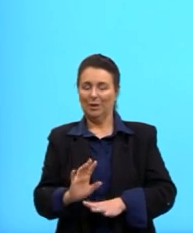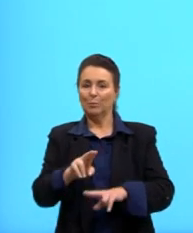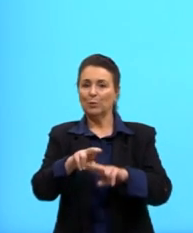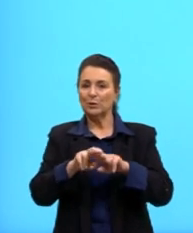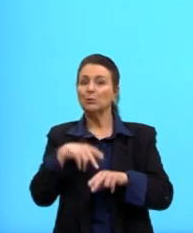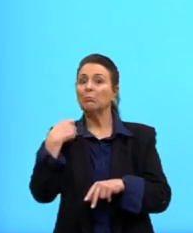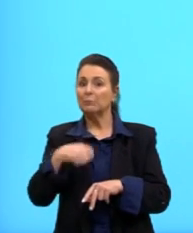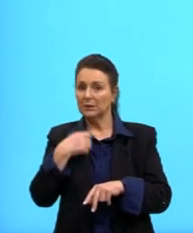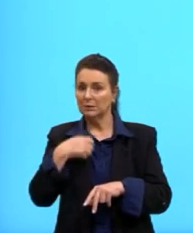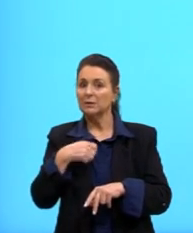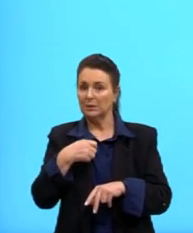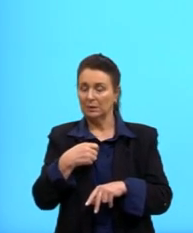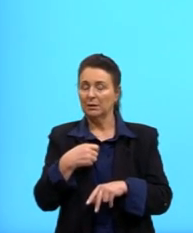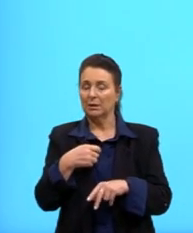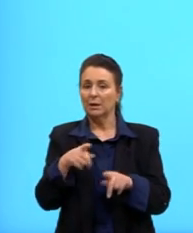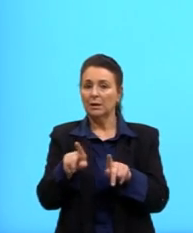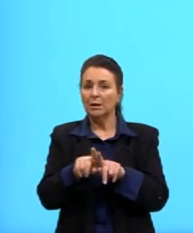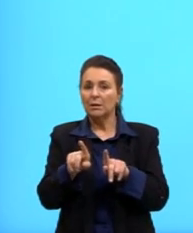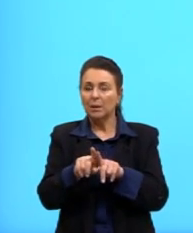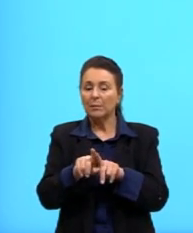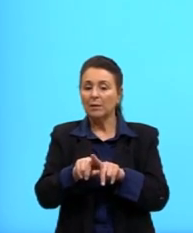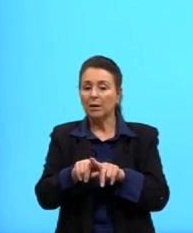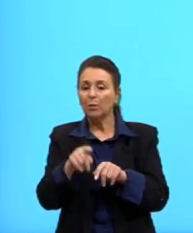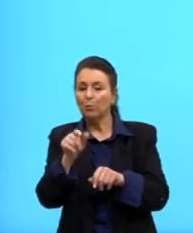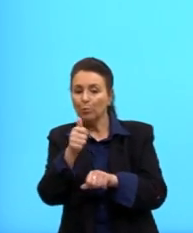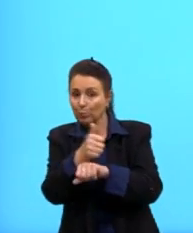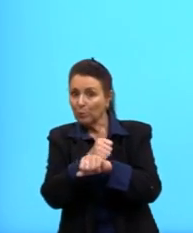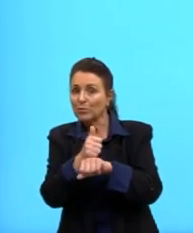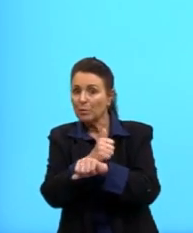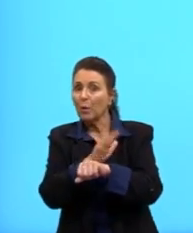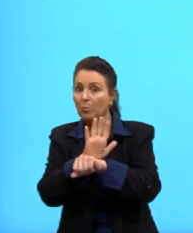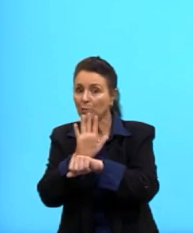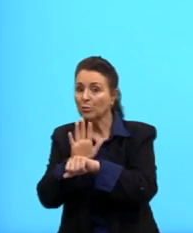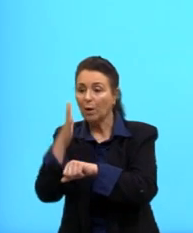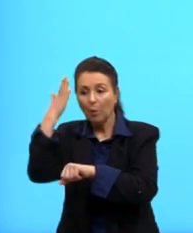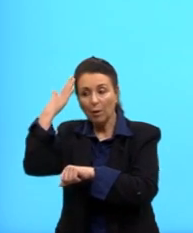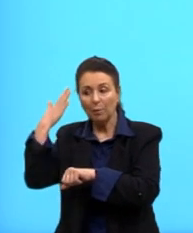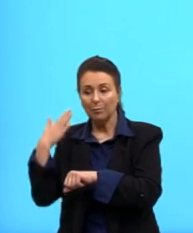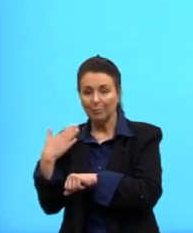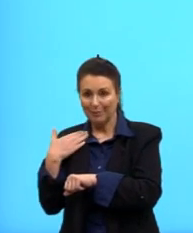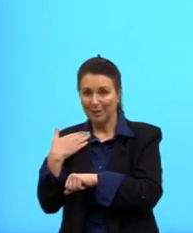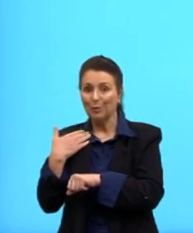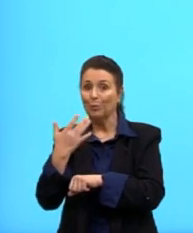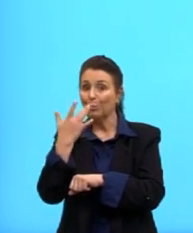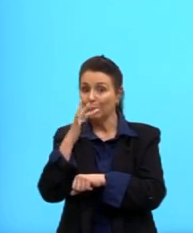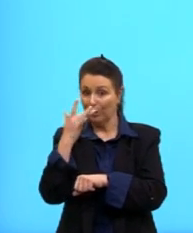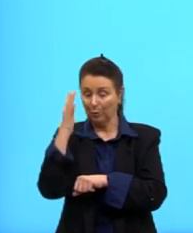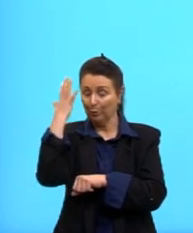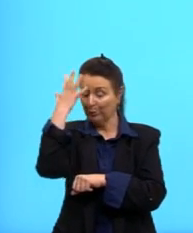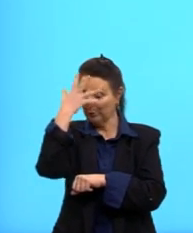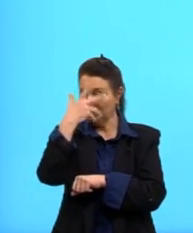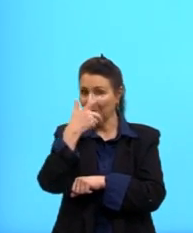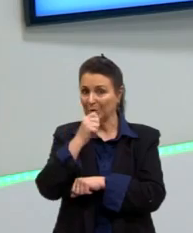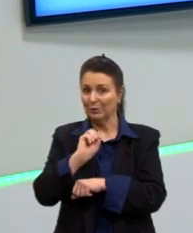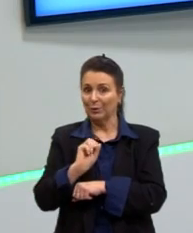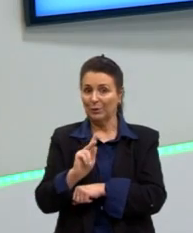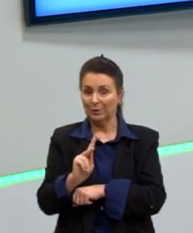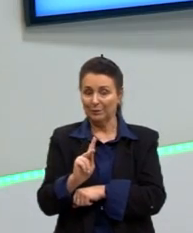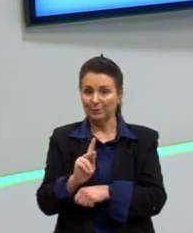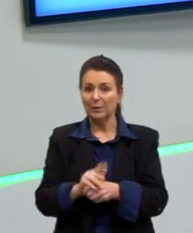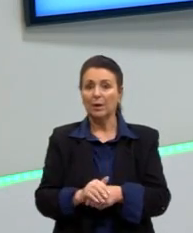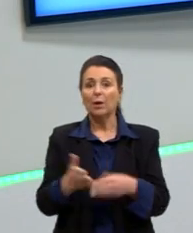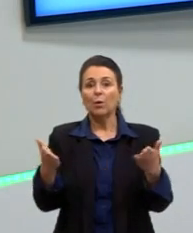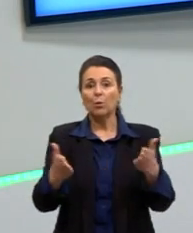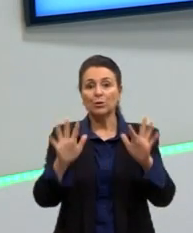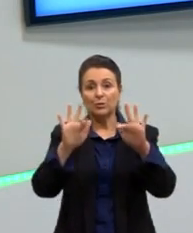é preciso, muitas vezes, ter o auxílio de um profissional para deixar o cabelo branquinho assim e bonito. Certo, pessoal? Por